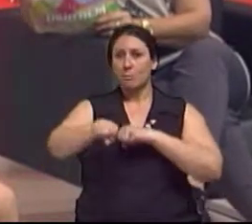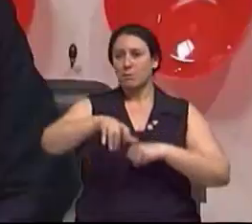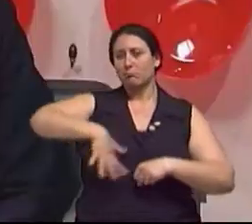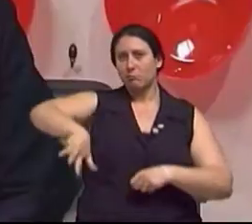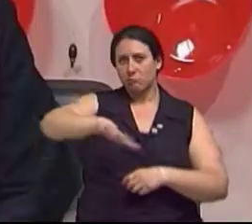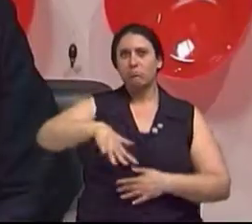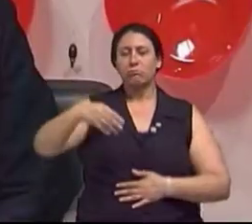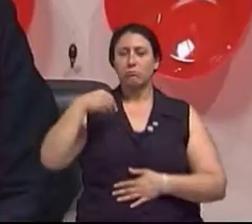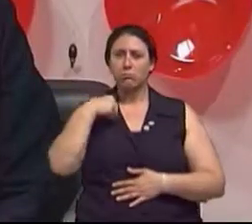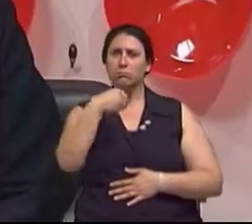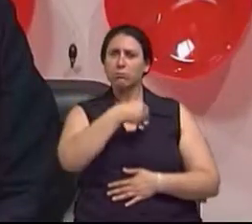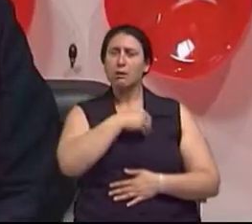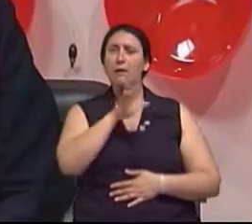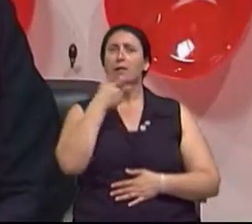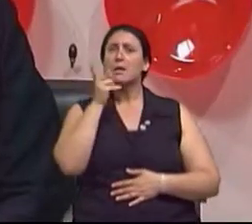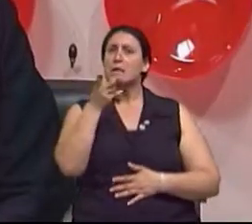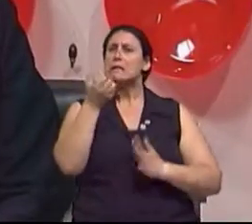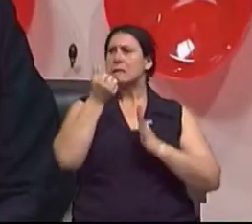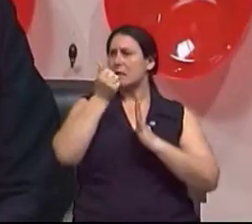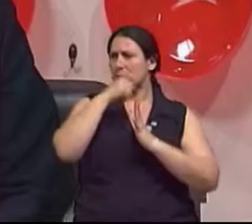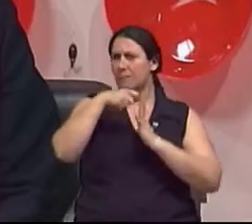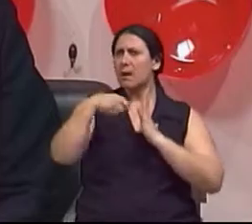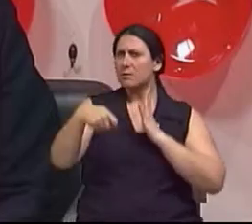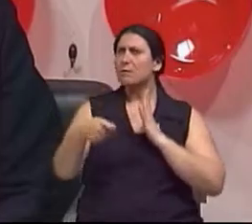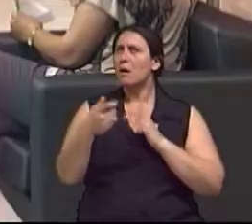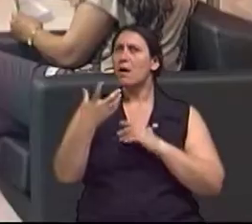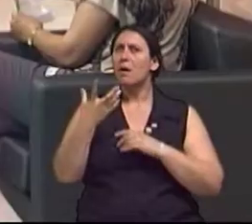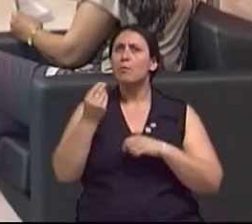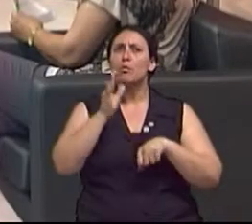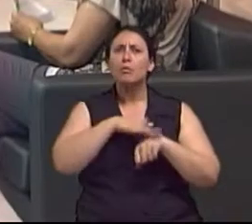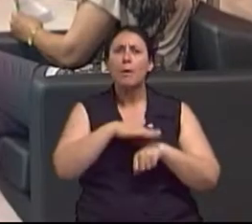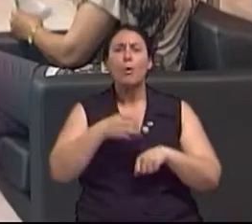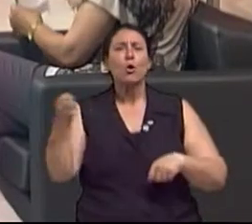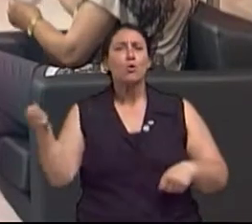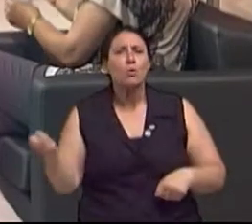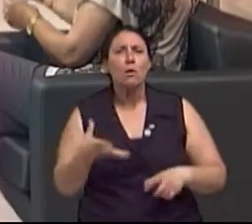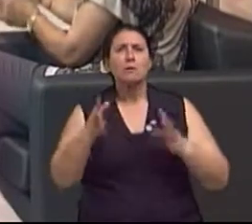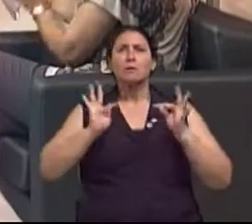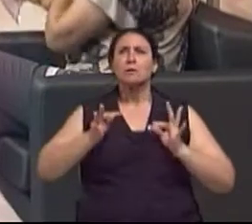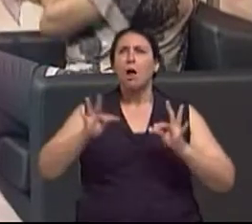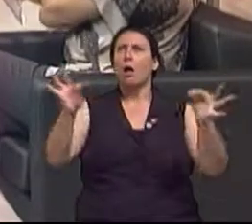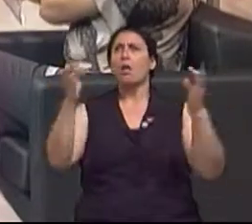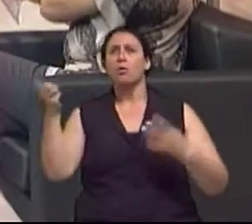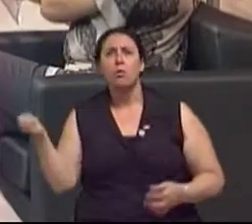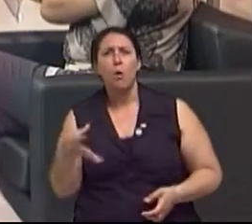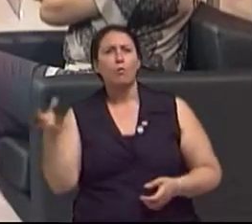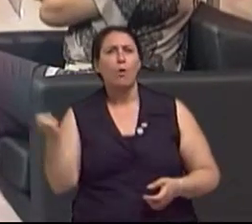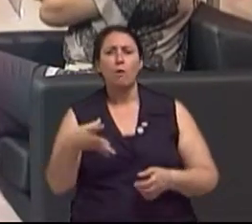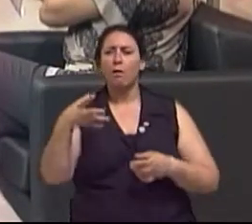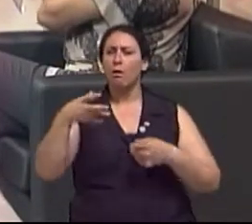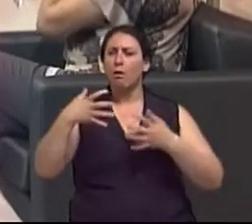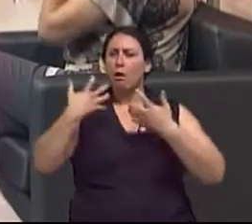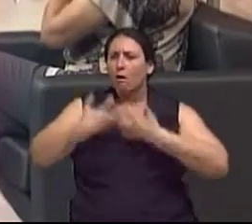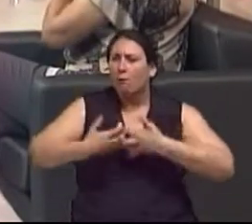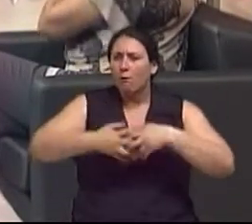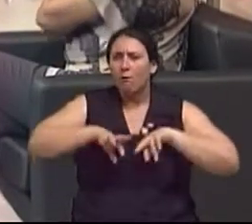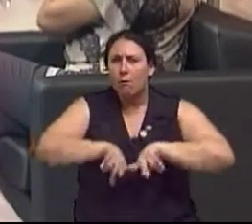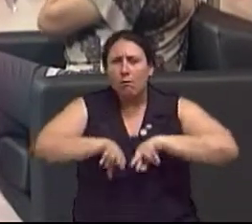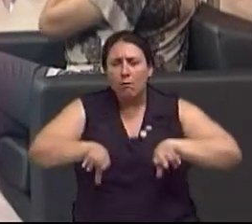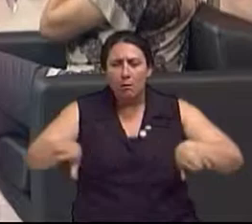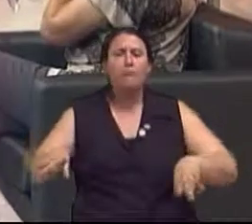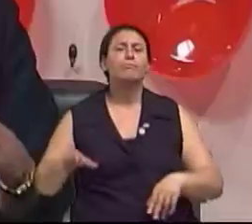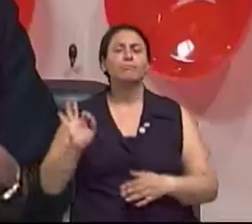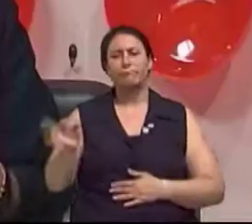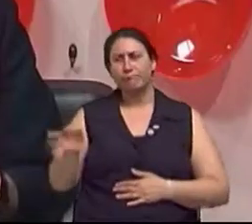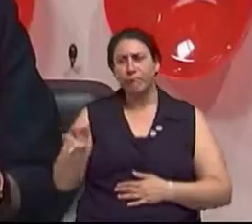seis meses é um tempo muito grande para novos aparelhos, para novas técnicas, né, doutora? Sim, é ano após ano. Até,